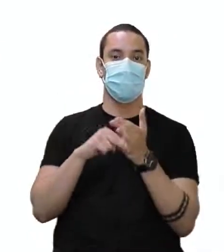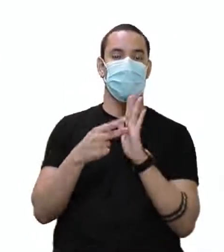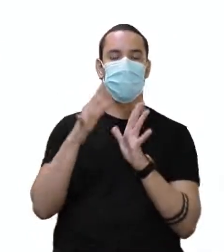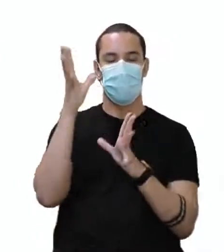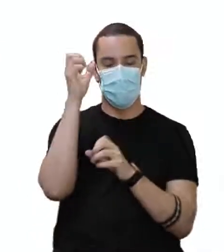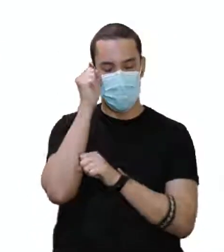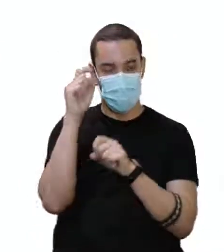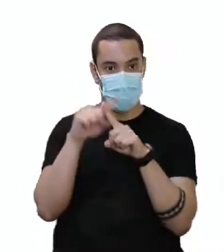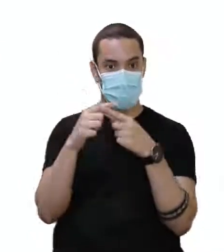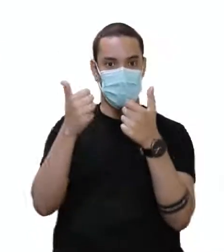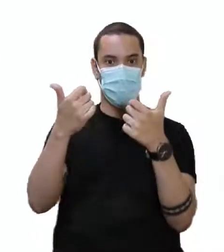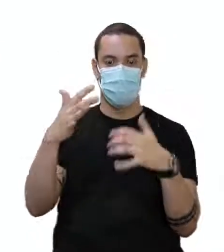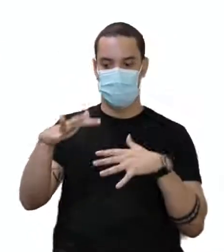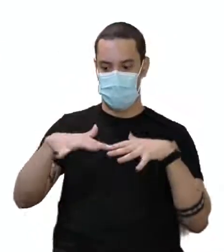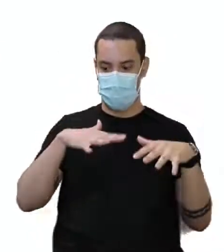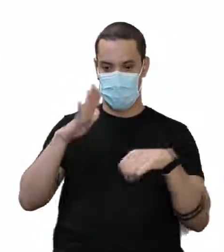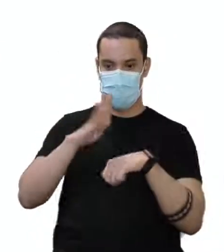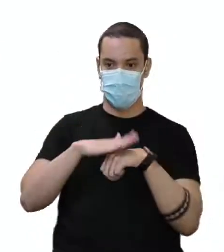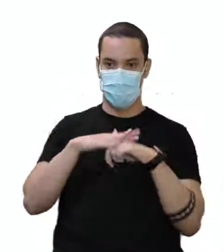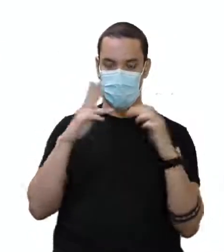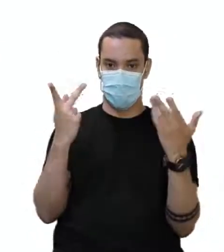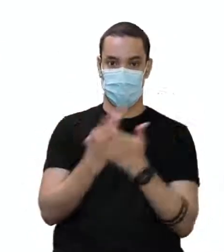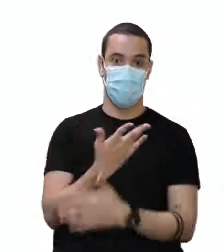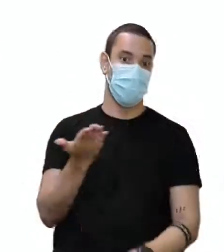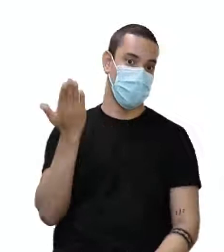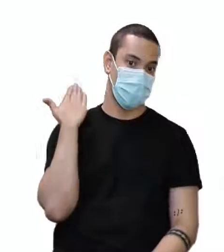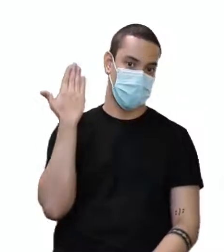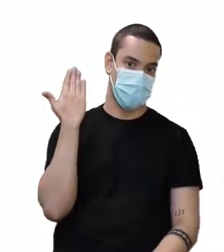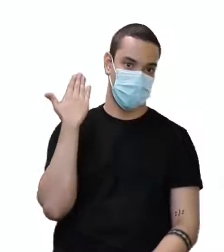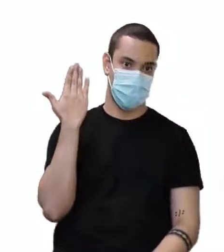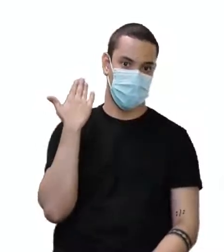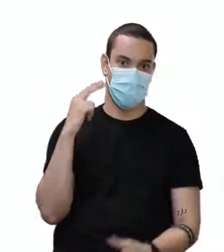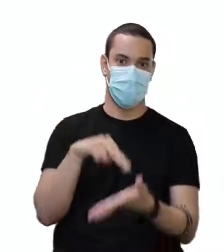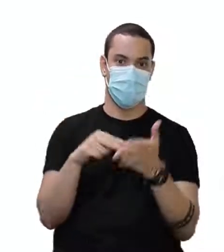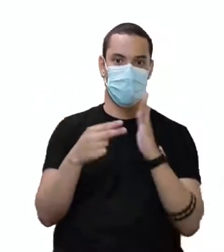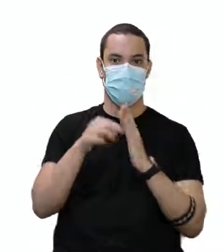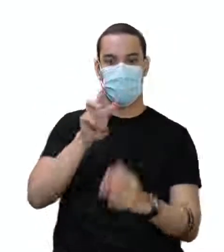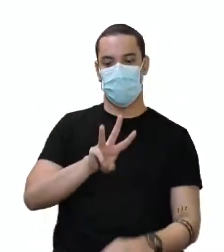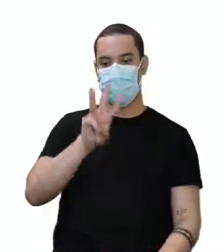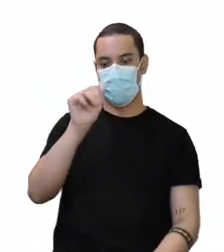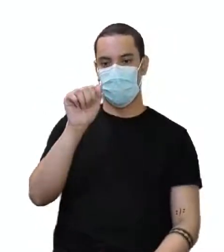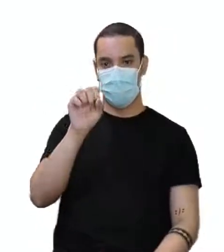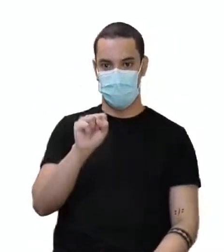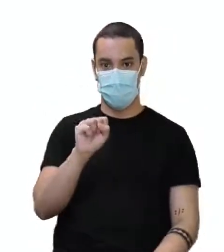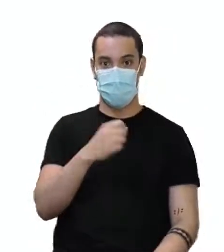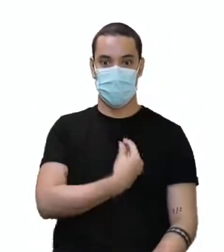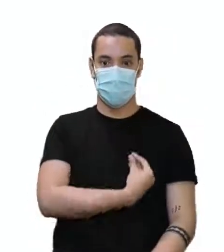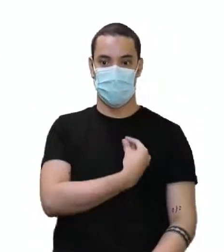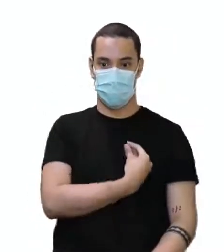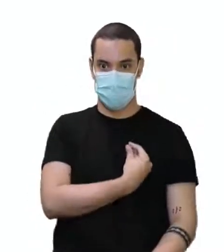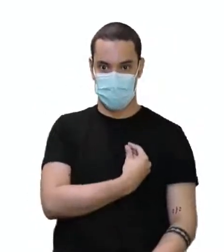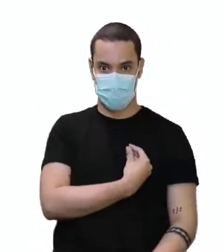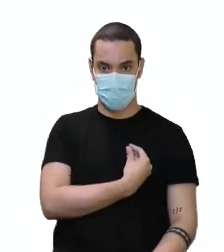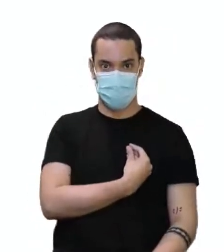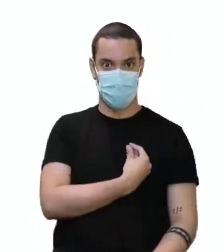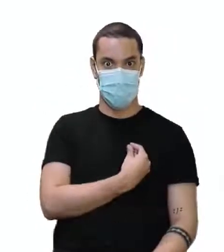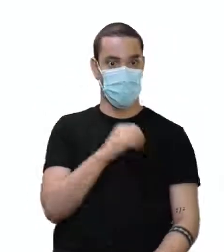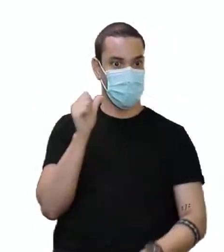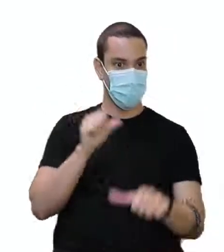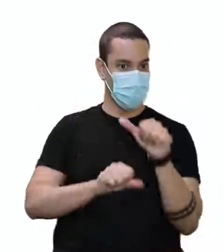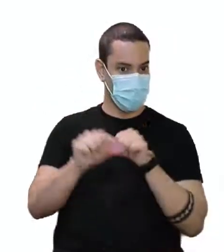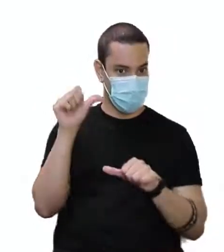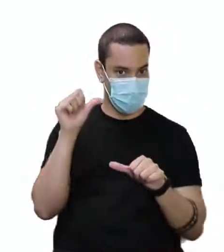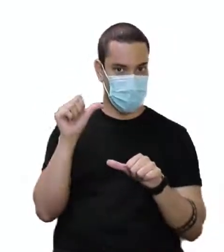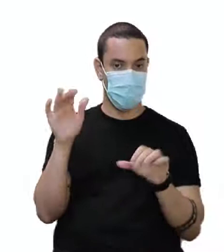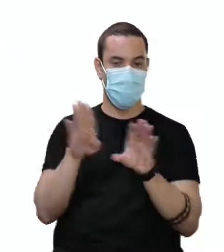Só que eu estou falando de uma ação que aconteceu no passado, representado pelo was. Eu estava, não estou mais. E